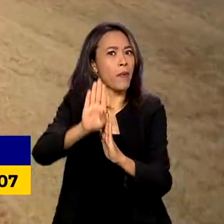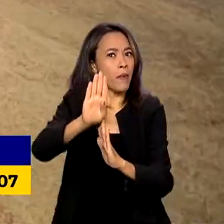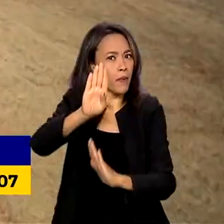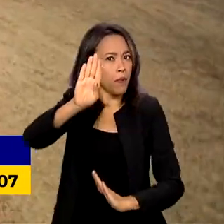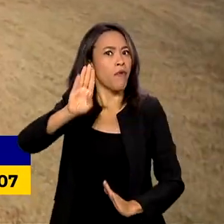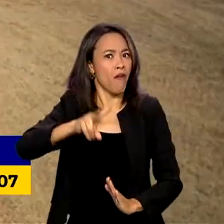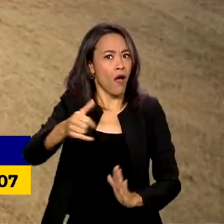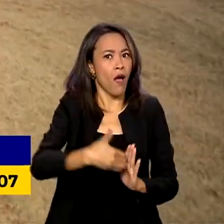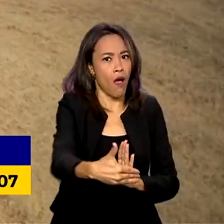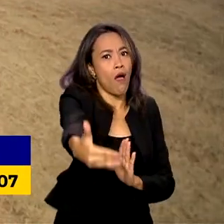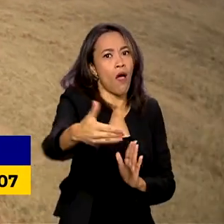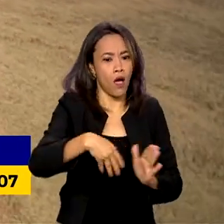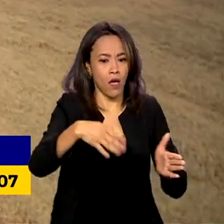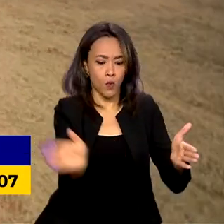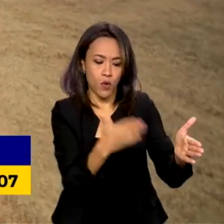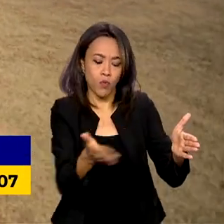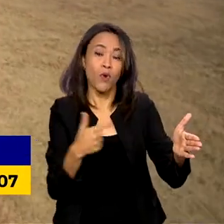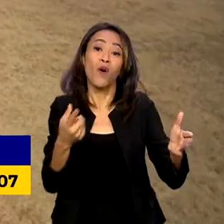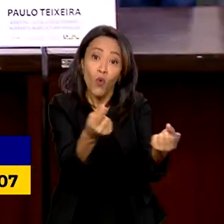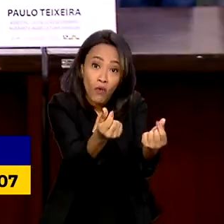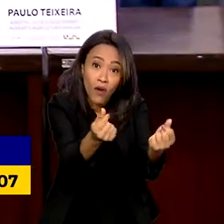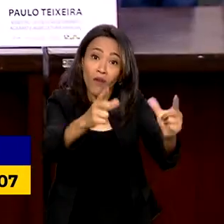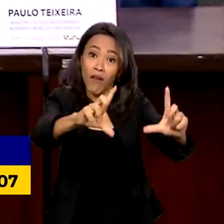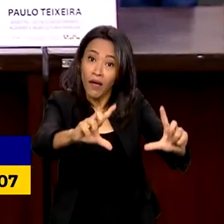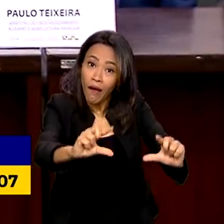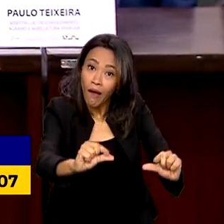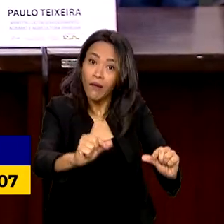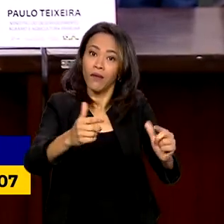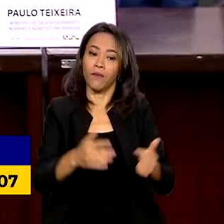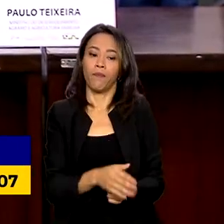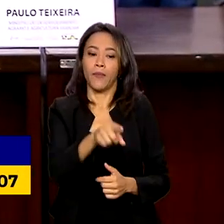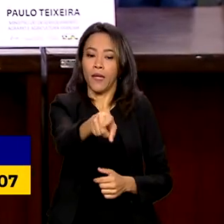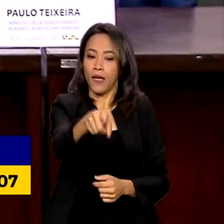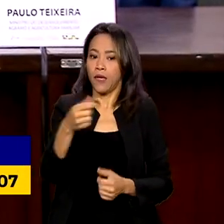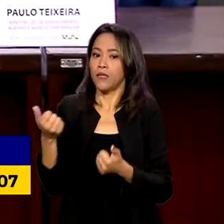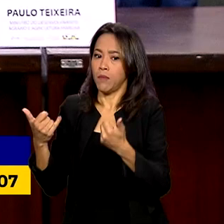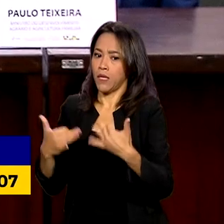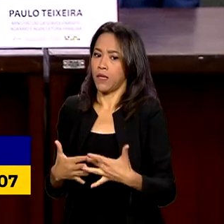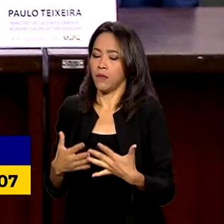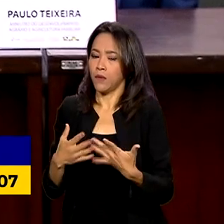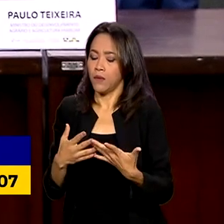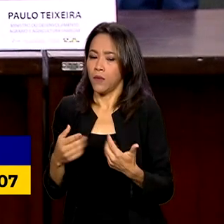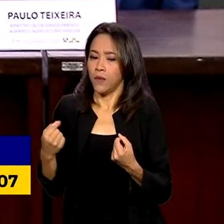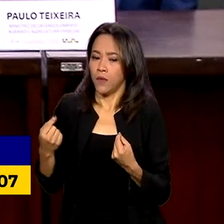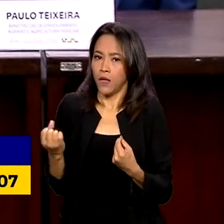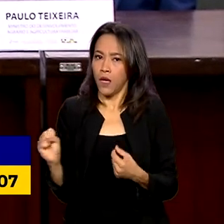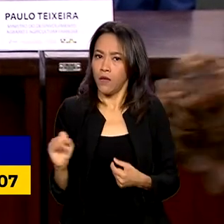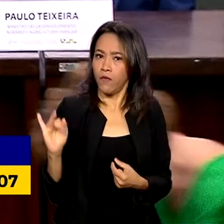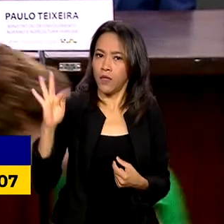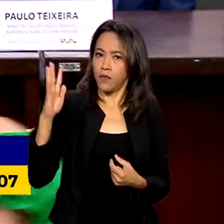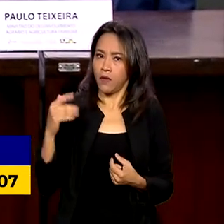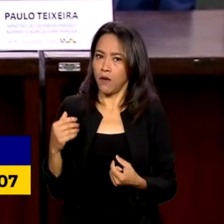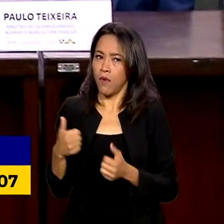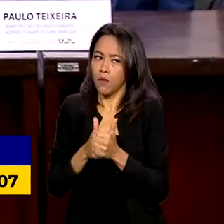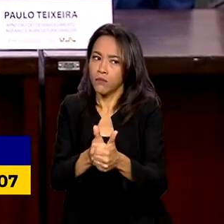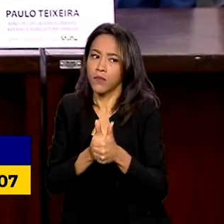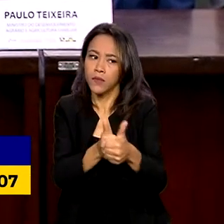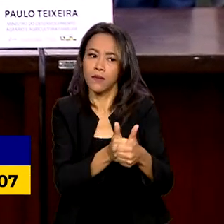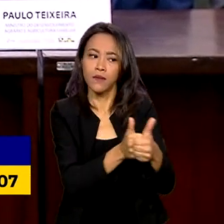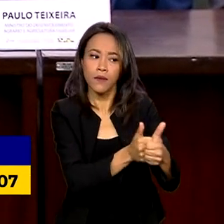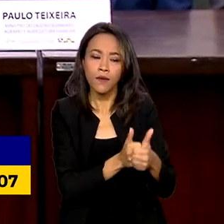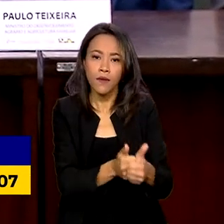safra, o preço deve cair. Enfrentar a inflação dos alimentos, dar garantia aos agricultores